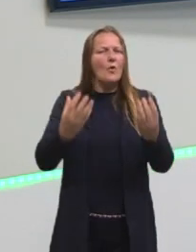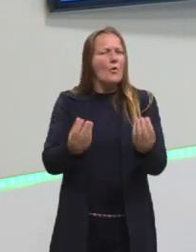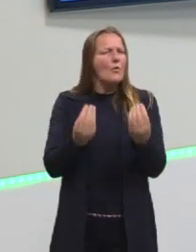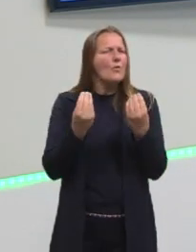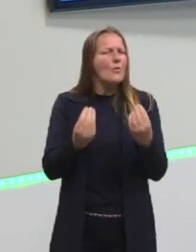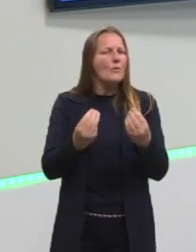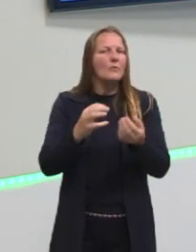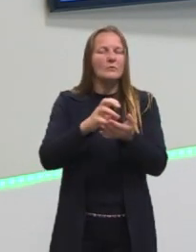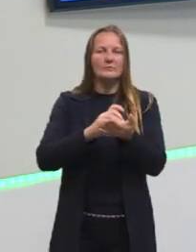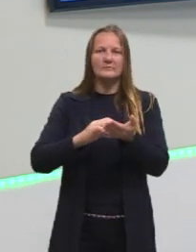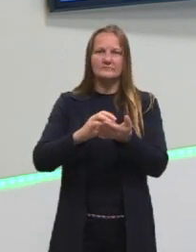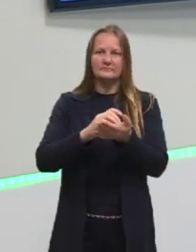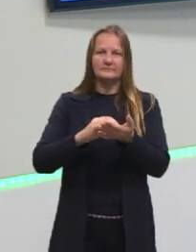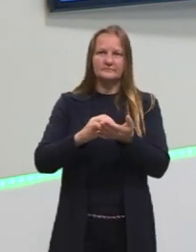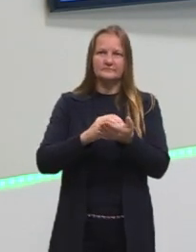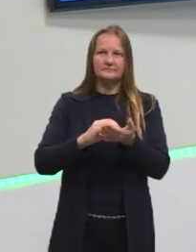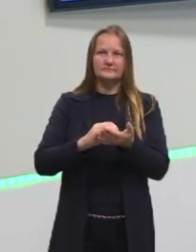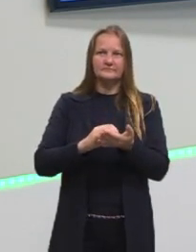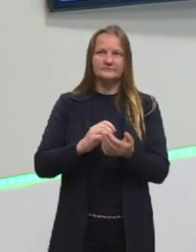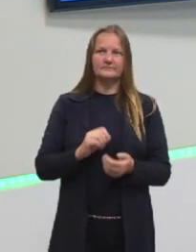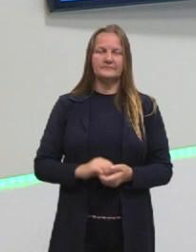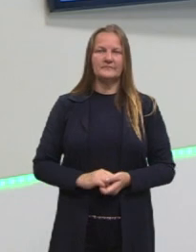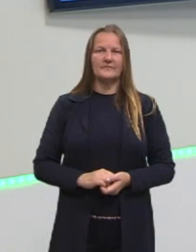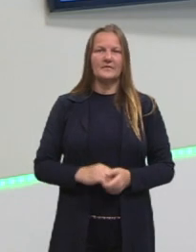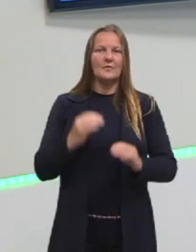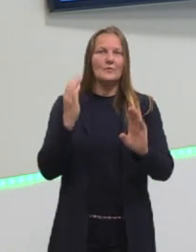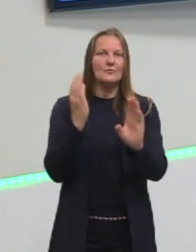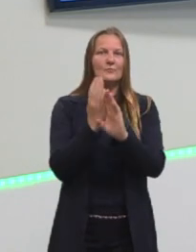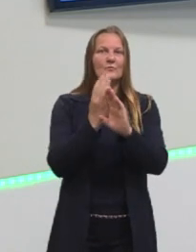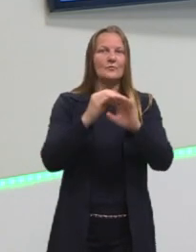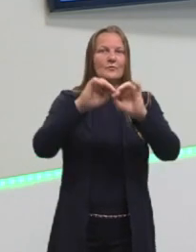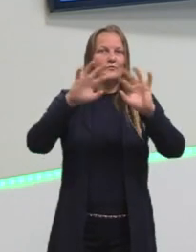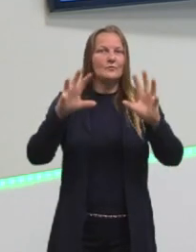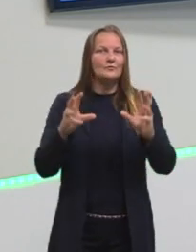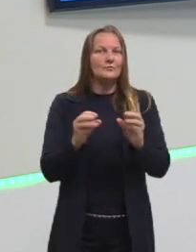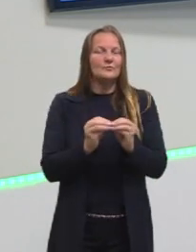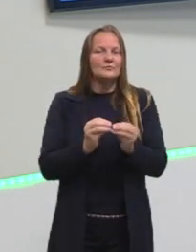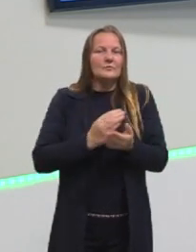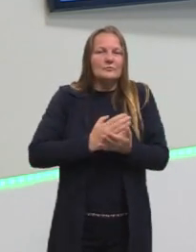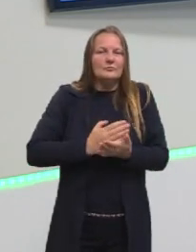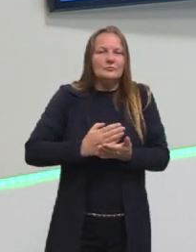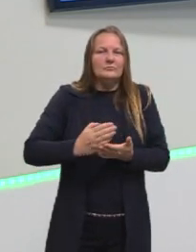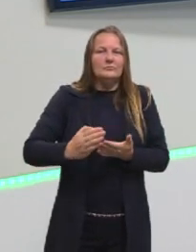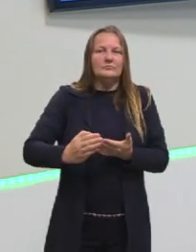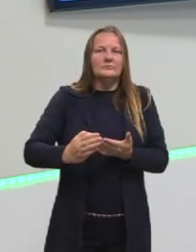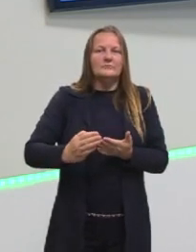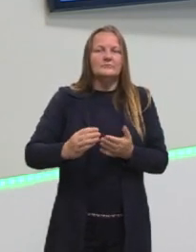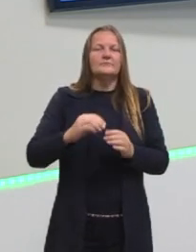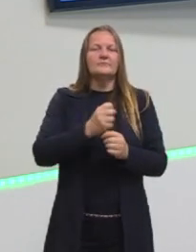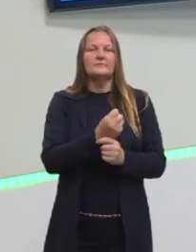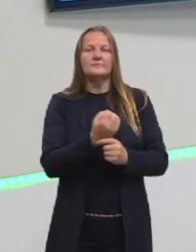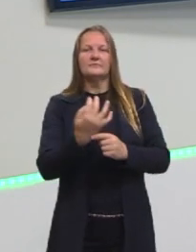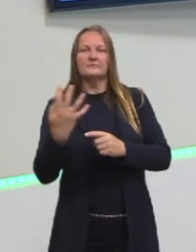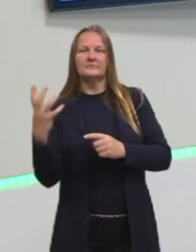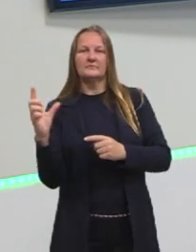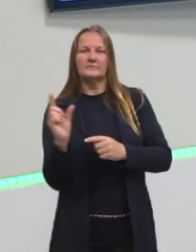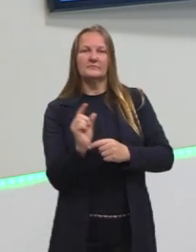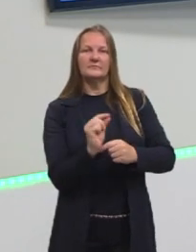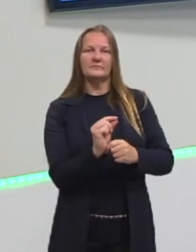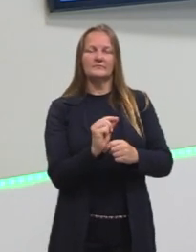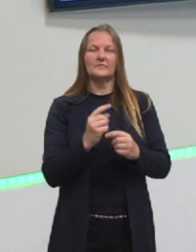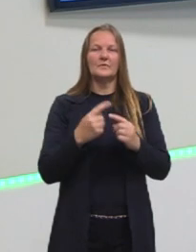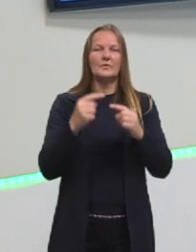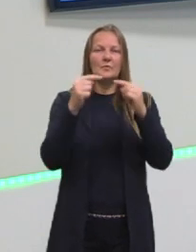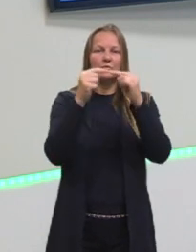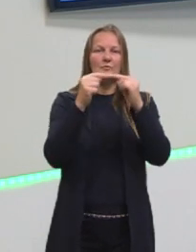calculamos, chegamos em alguma conclusão a partir da análise combinatória. Vêm algumas